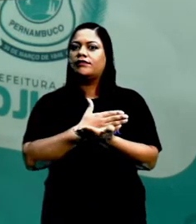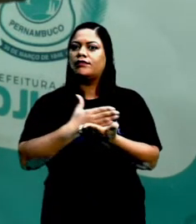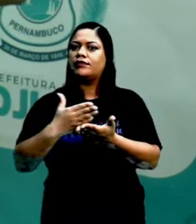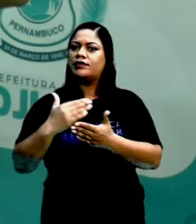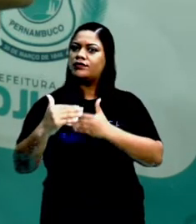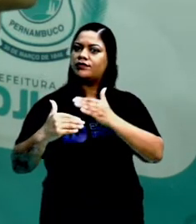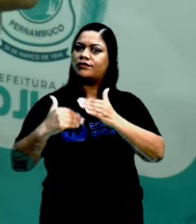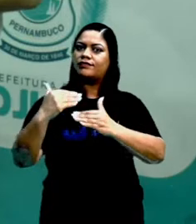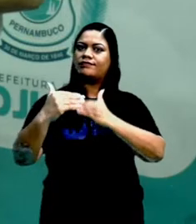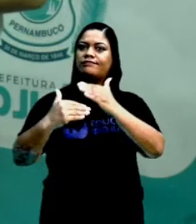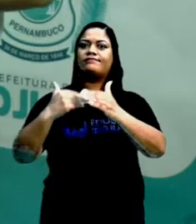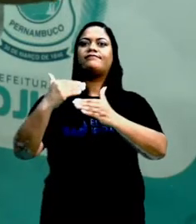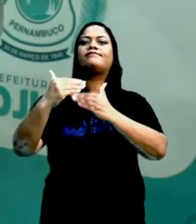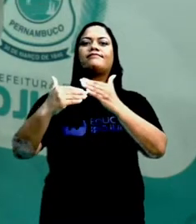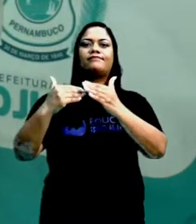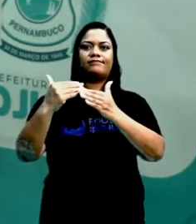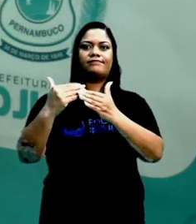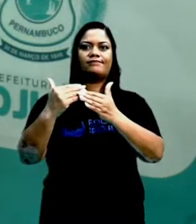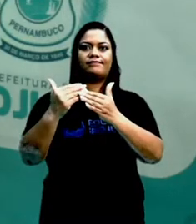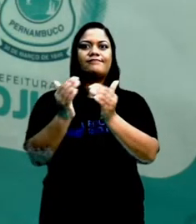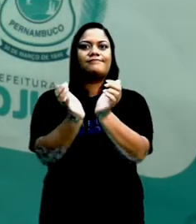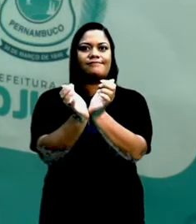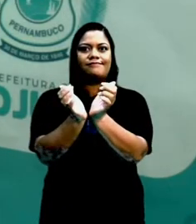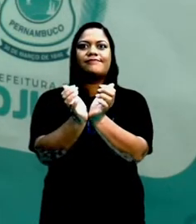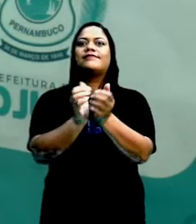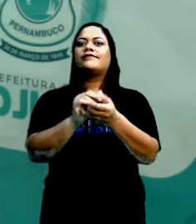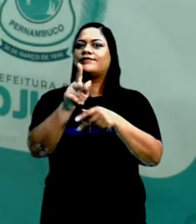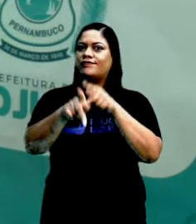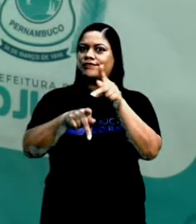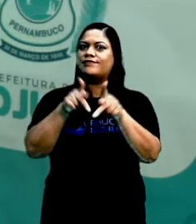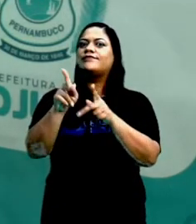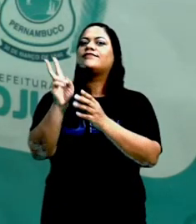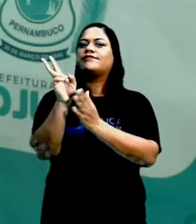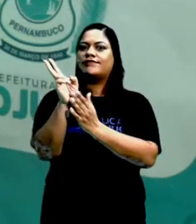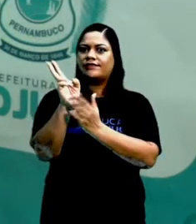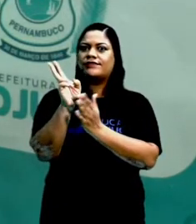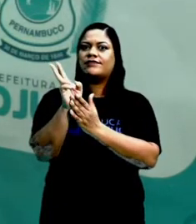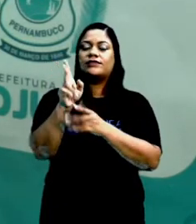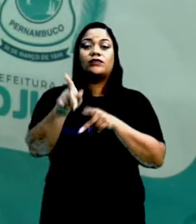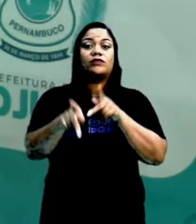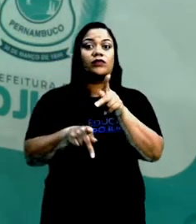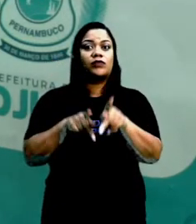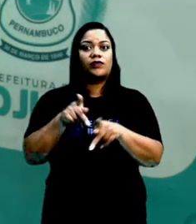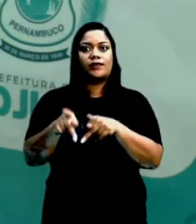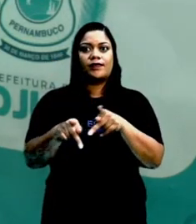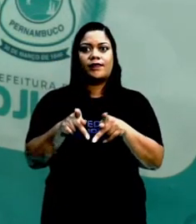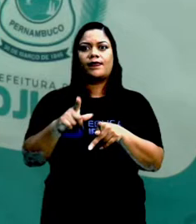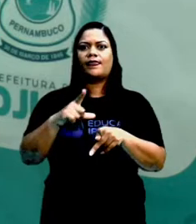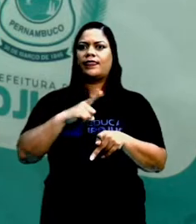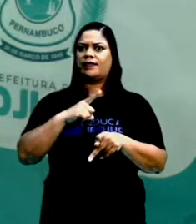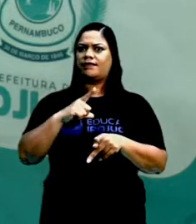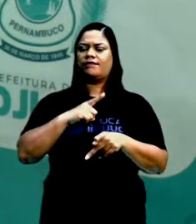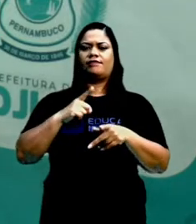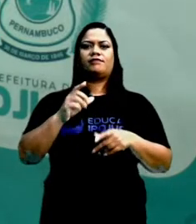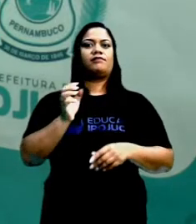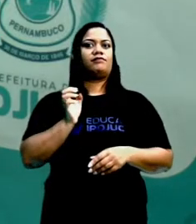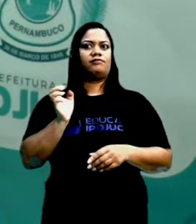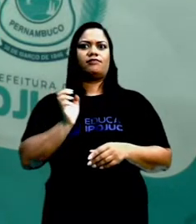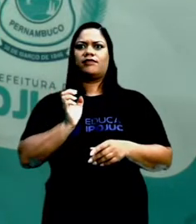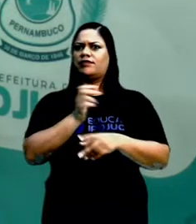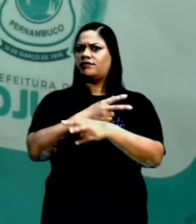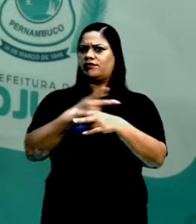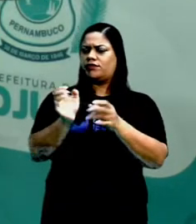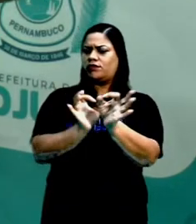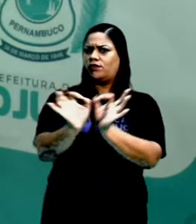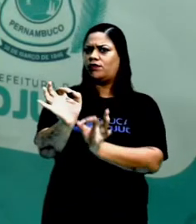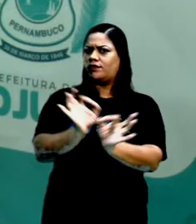um processo de exploração e extermínio dos povos indígenas. Então, aqueles povos indígenas que tinham lá os seus impérios, tinham lá as suas